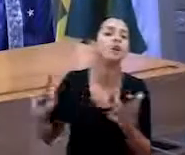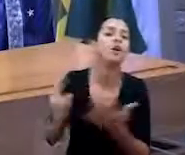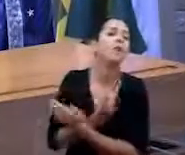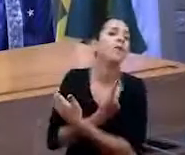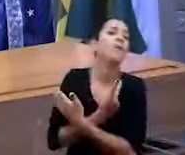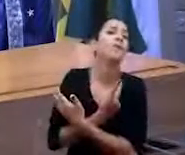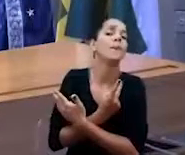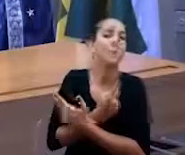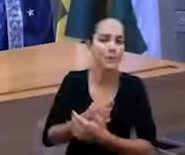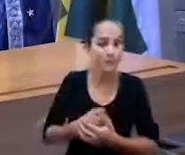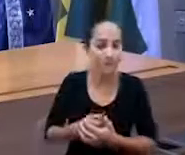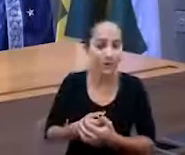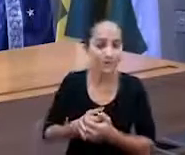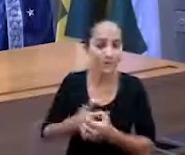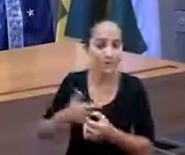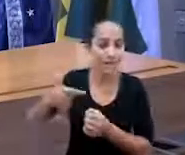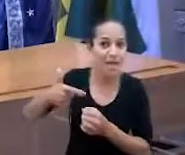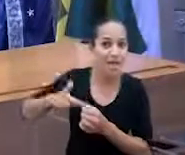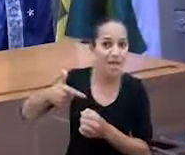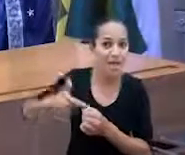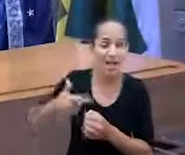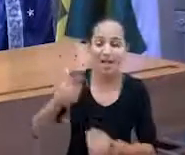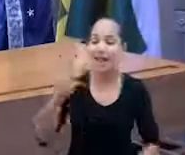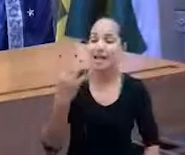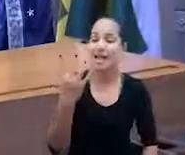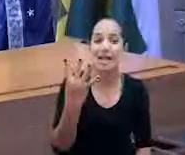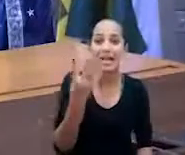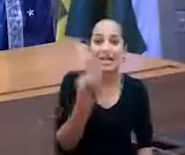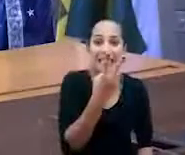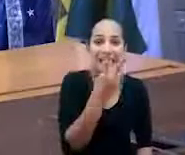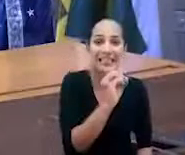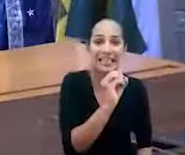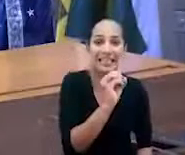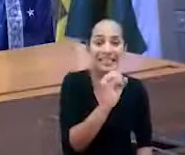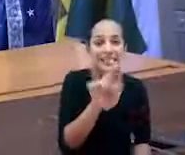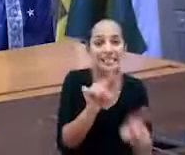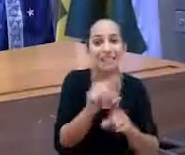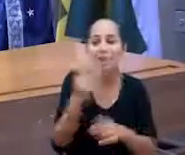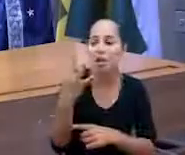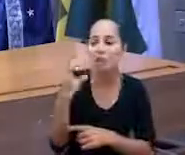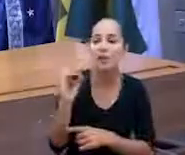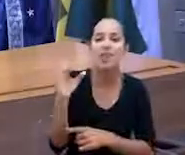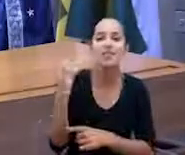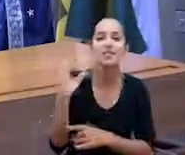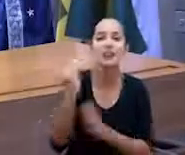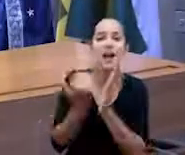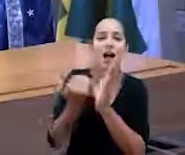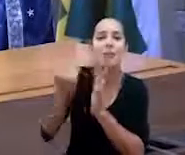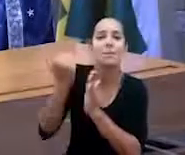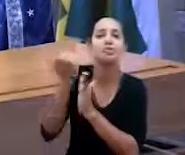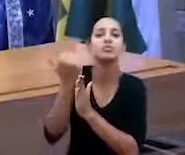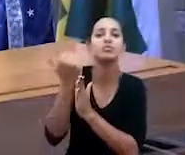Aumentaram até entre 30 e 40 centavos no final de semana. Roubando, isso é roubo.